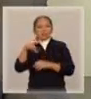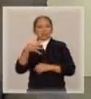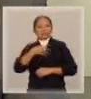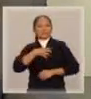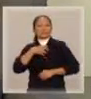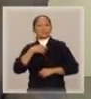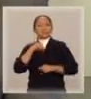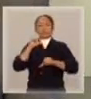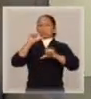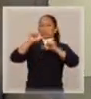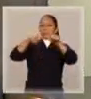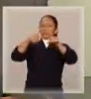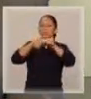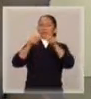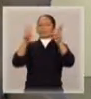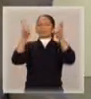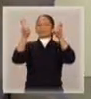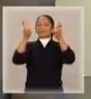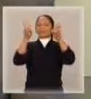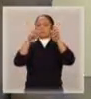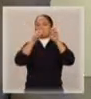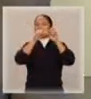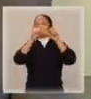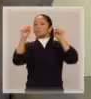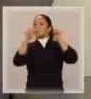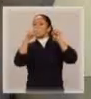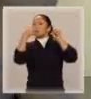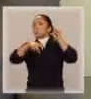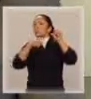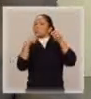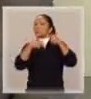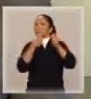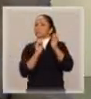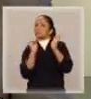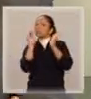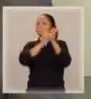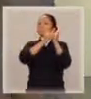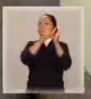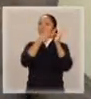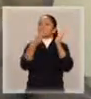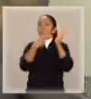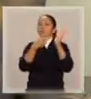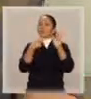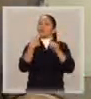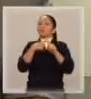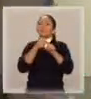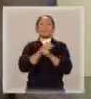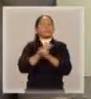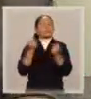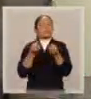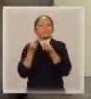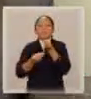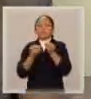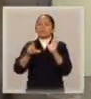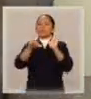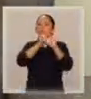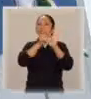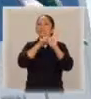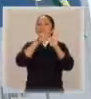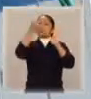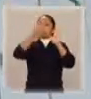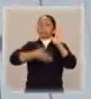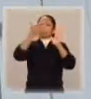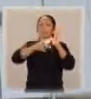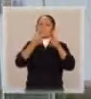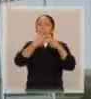problema, olhar para essa lacuna, porque é difícil, parece até impossível não ter uma lei que fale sobre isso, porque tem lei que fala sobre tudo.